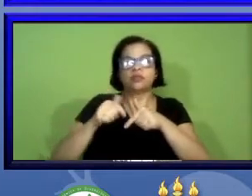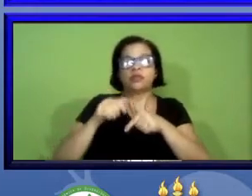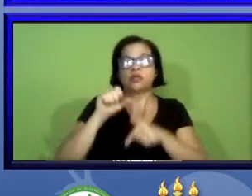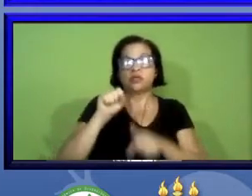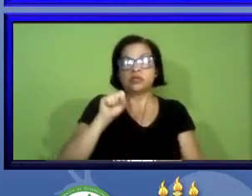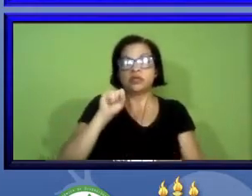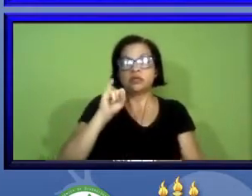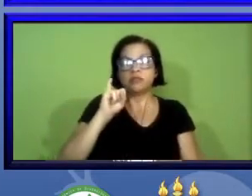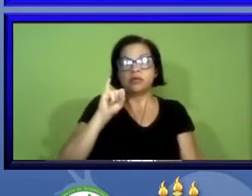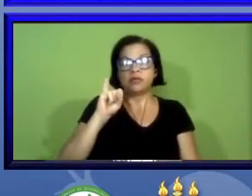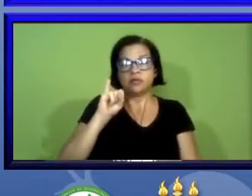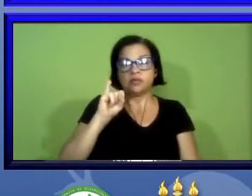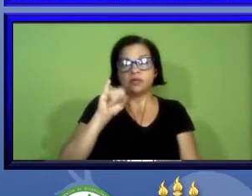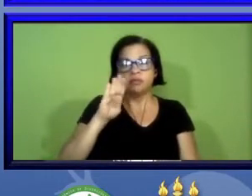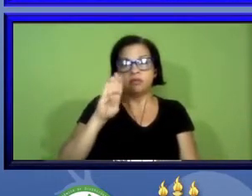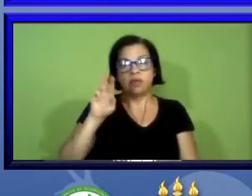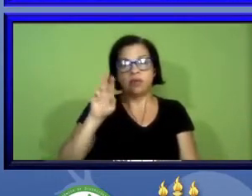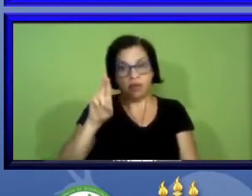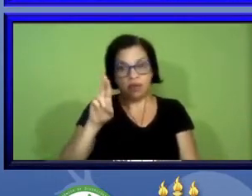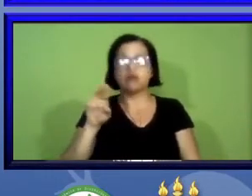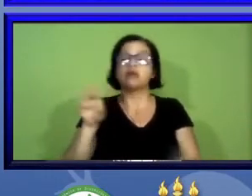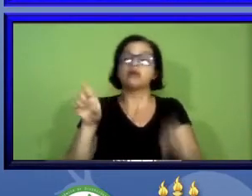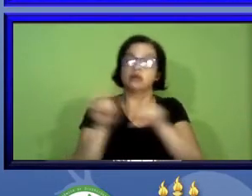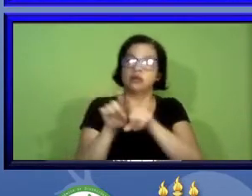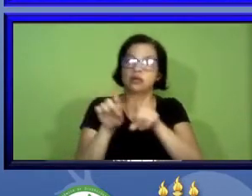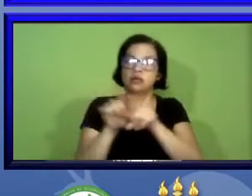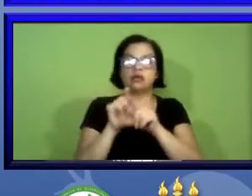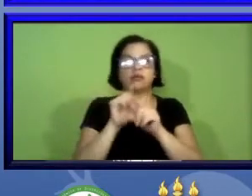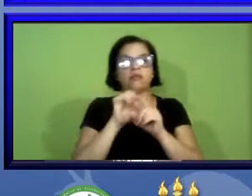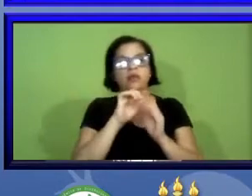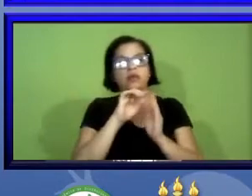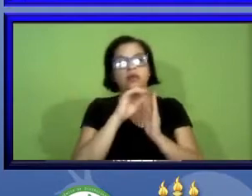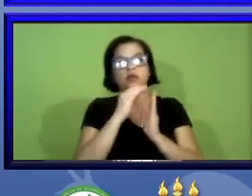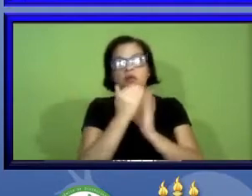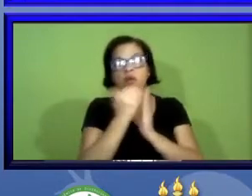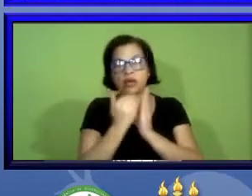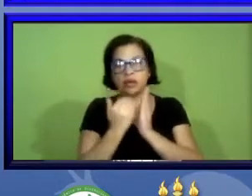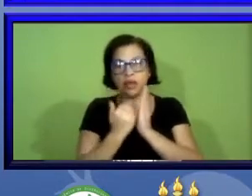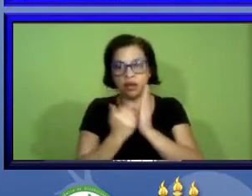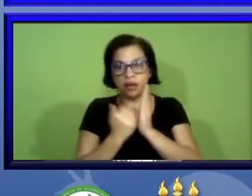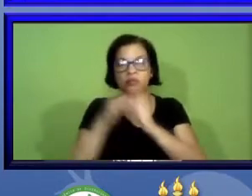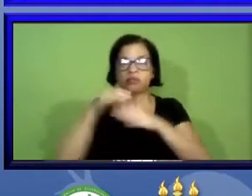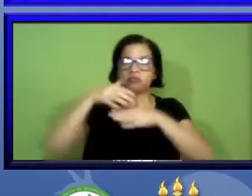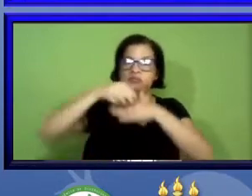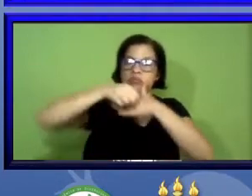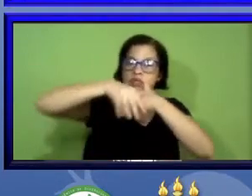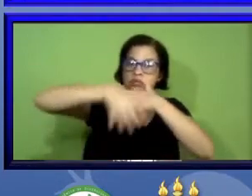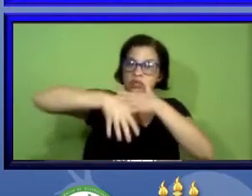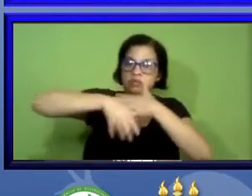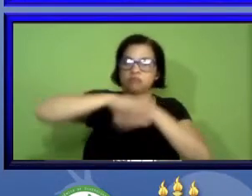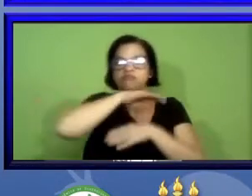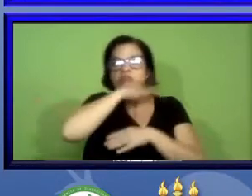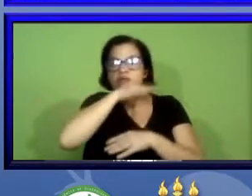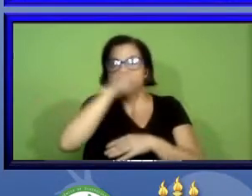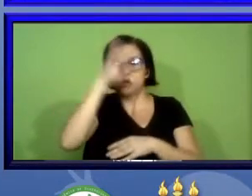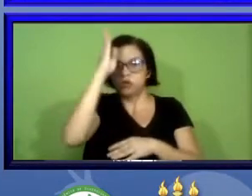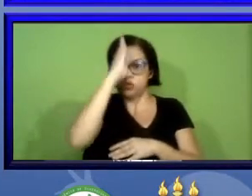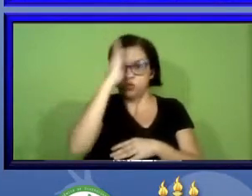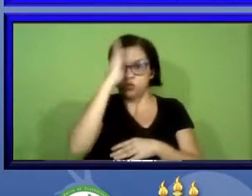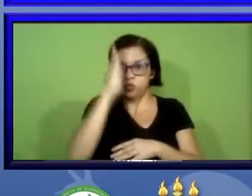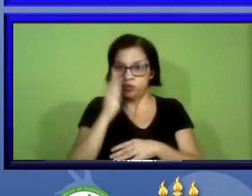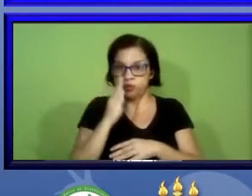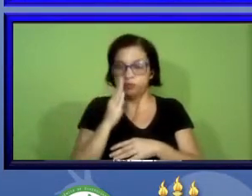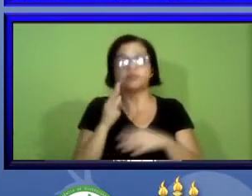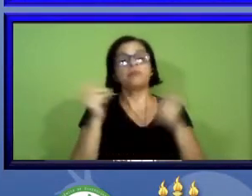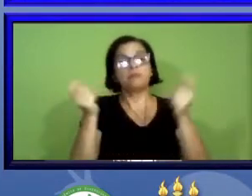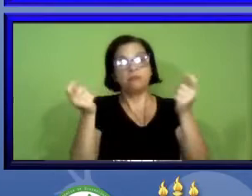do catálogo taxonômico da fauna brasileira ele